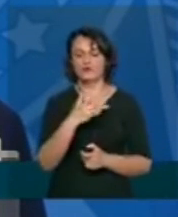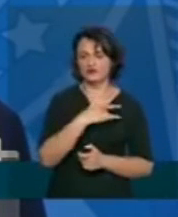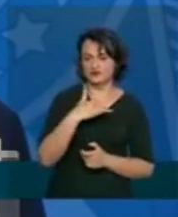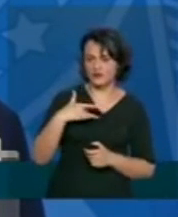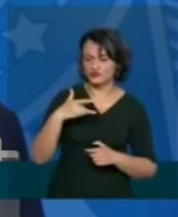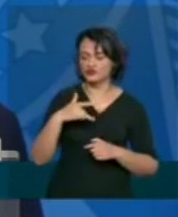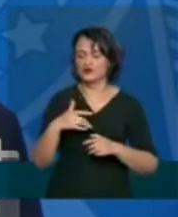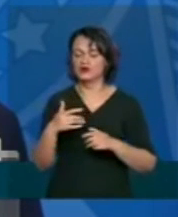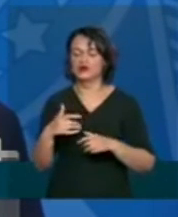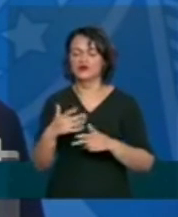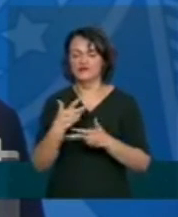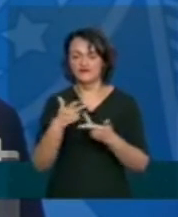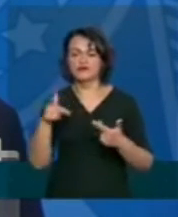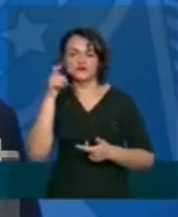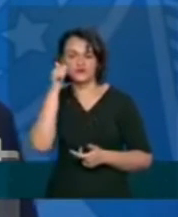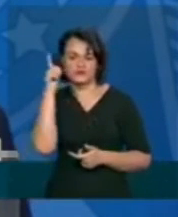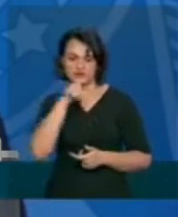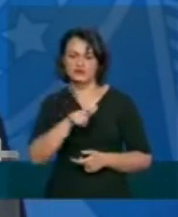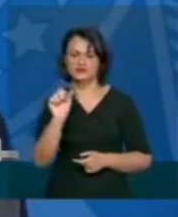multiprofissional em dia